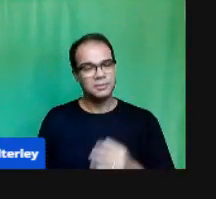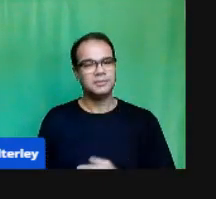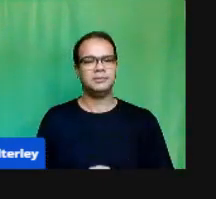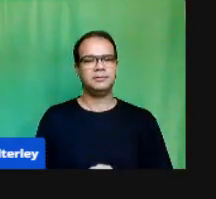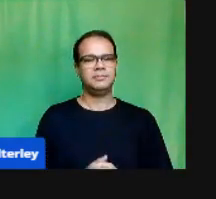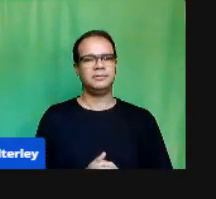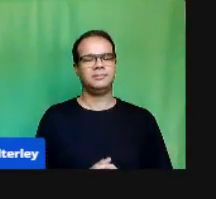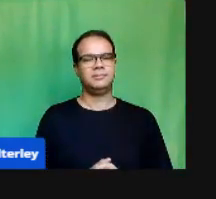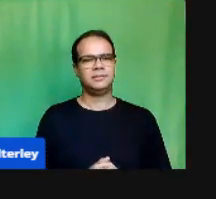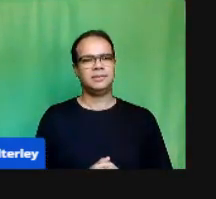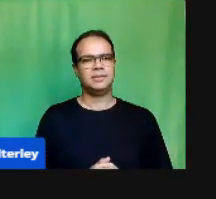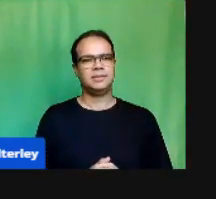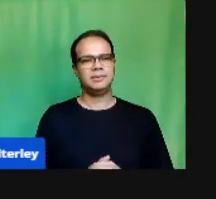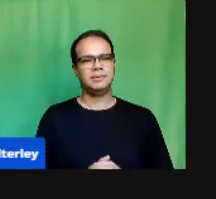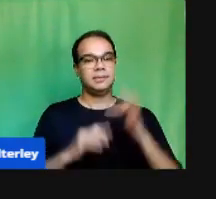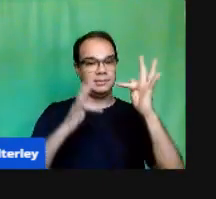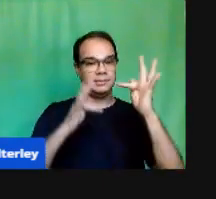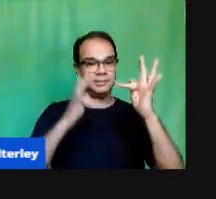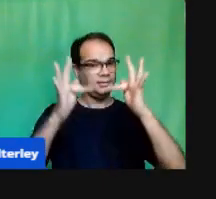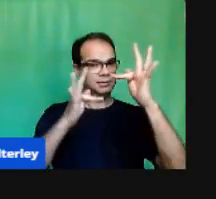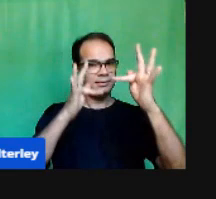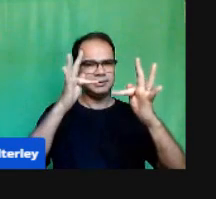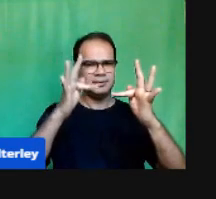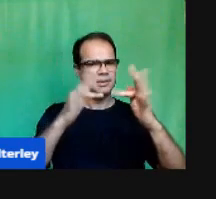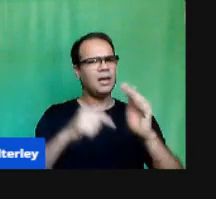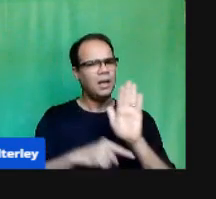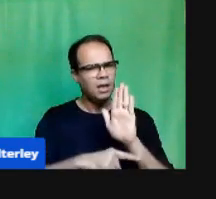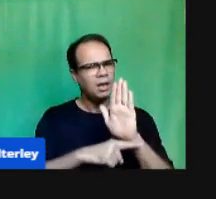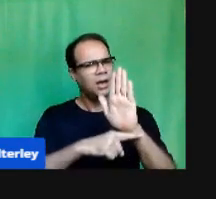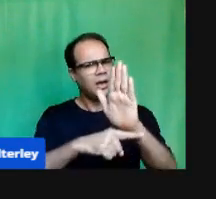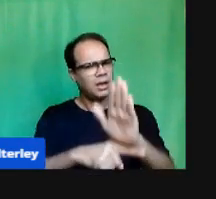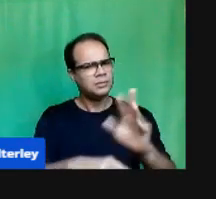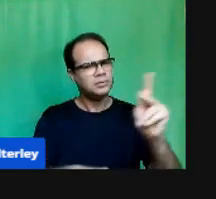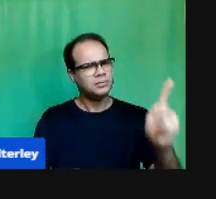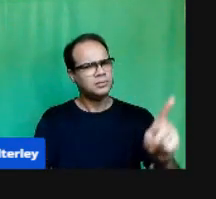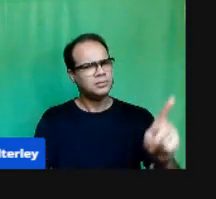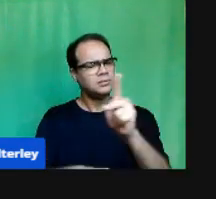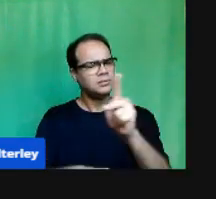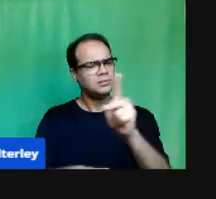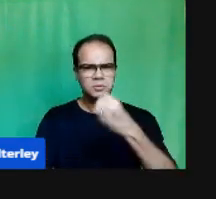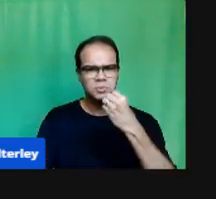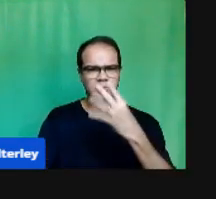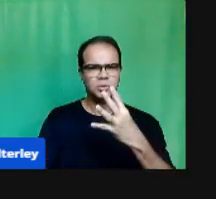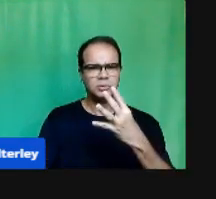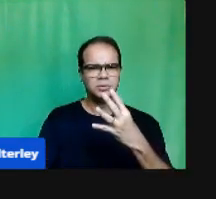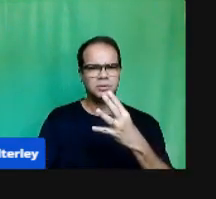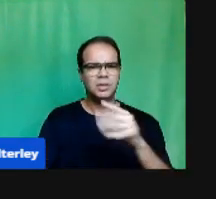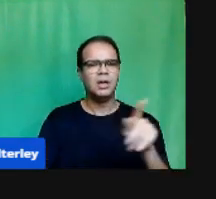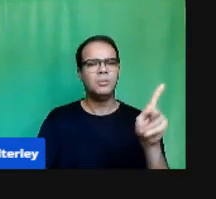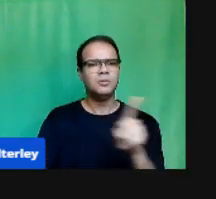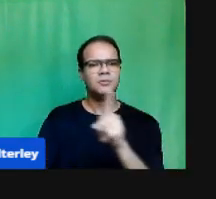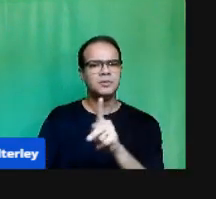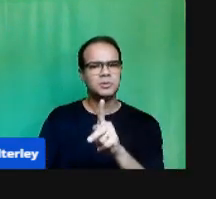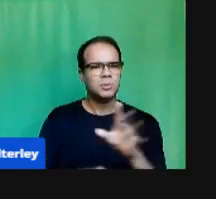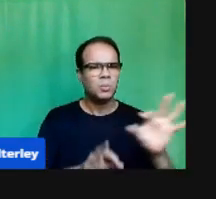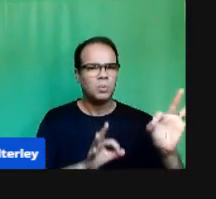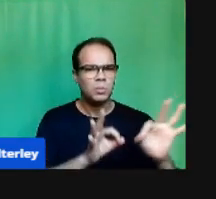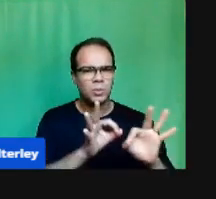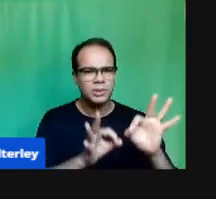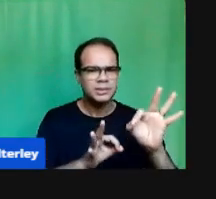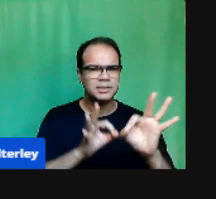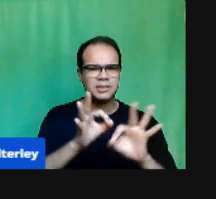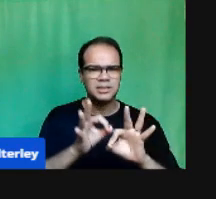Facilitar Para o professor A transmissão Do conhecimento Para os alunos Que estão lá Em